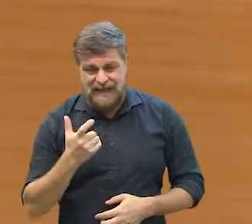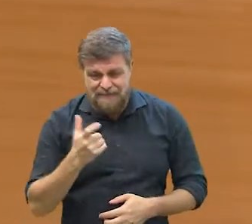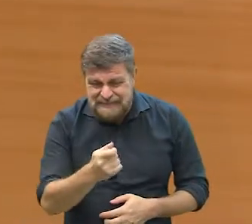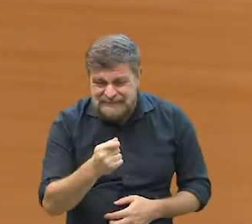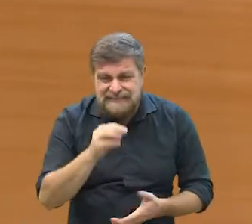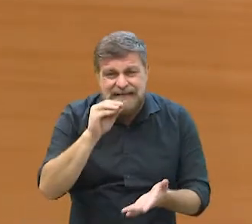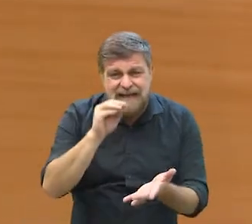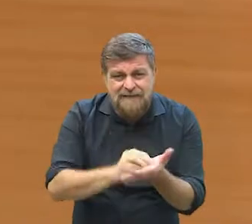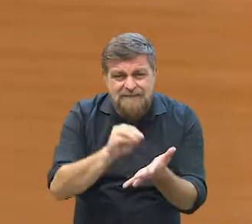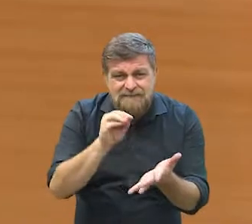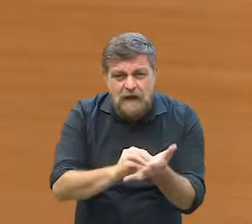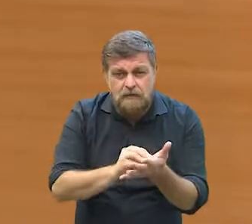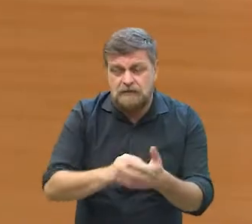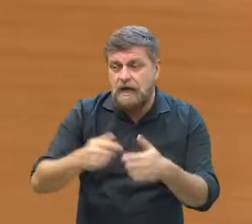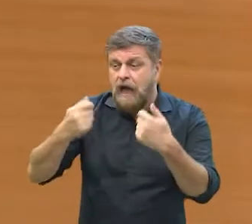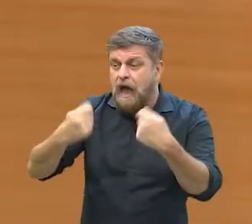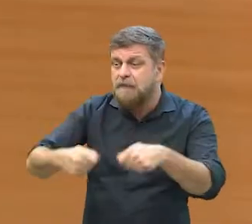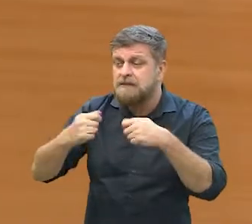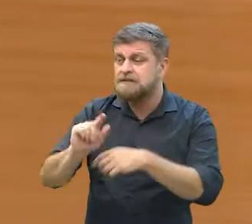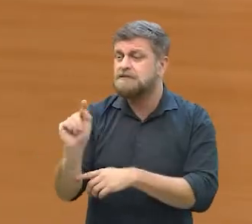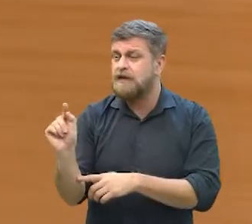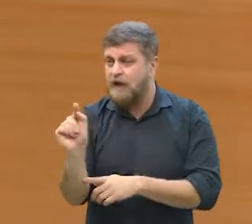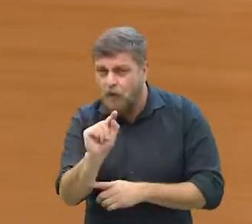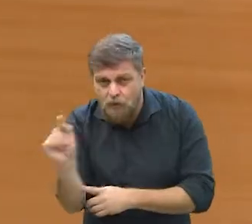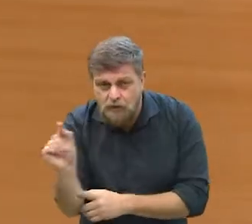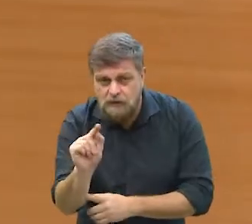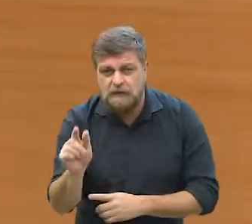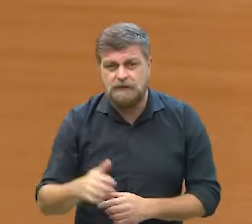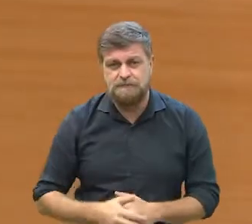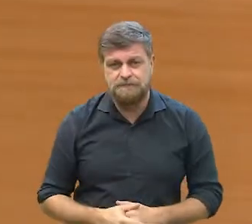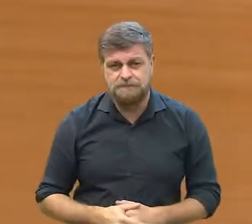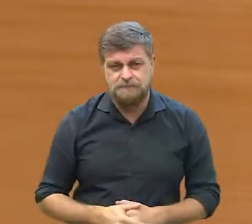escassez de vacina, é necessário que se,